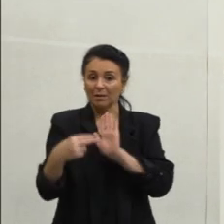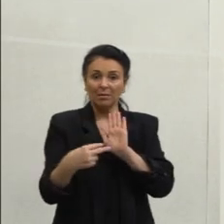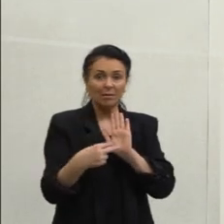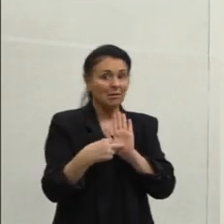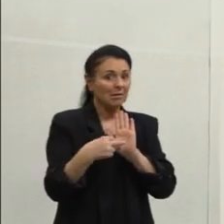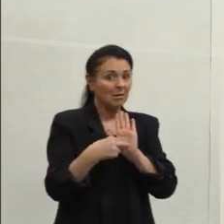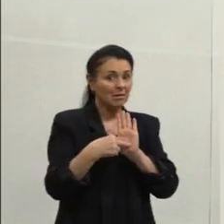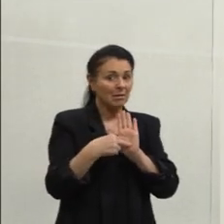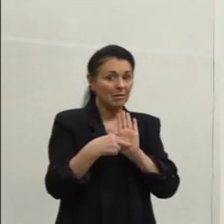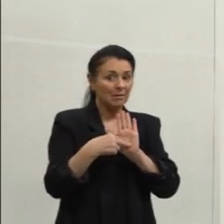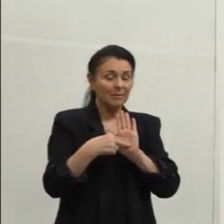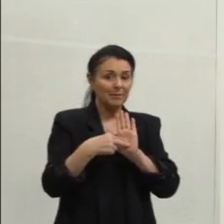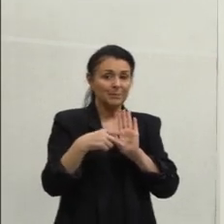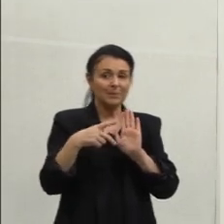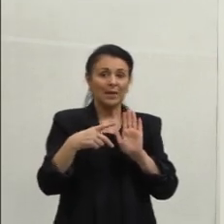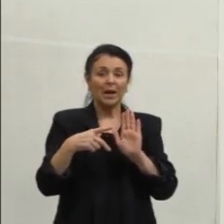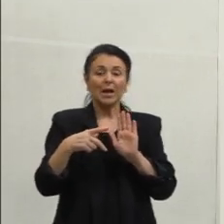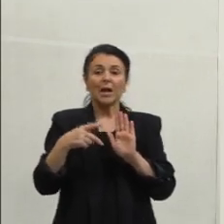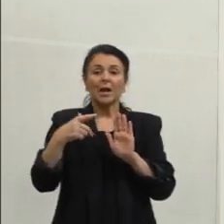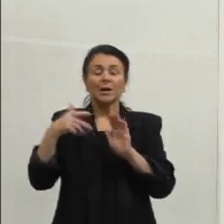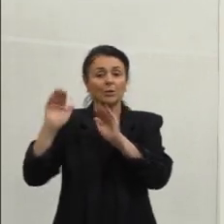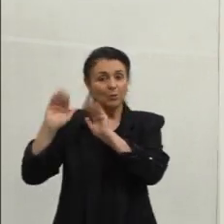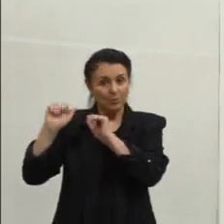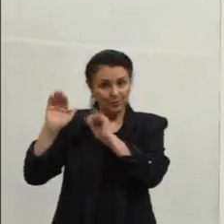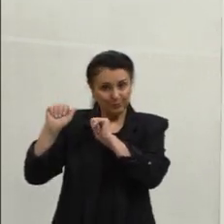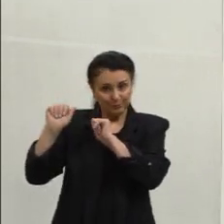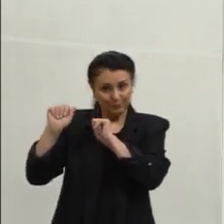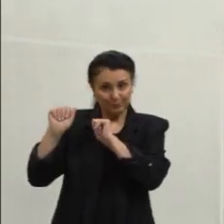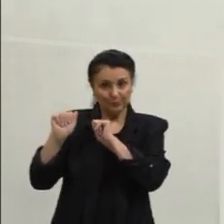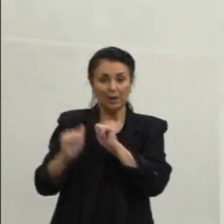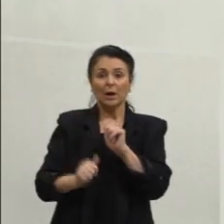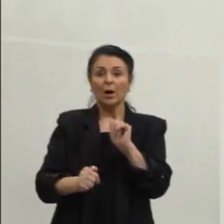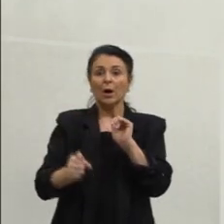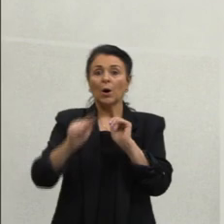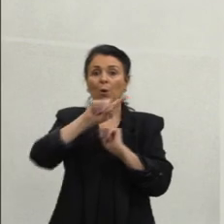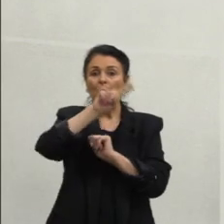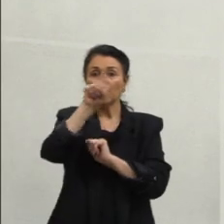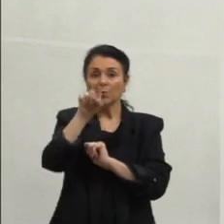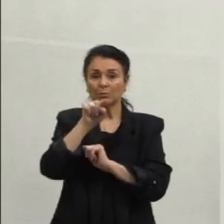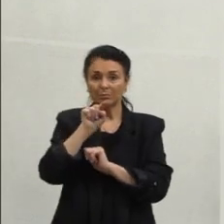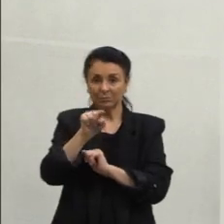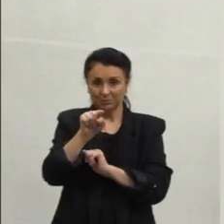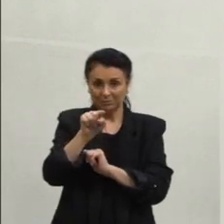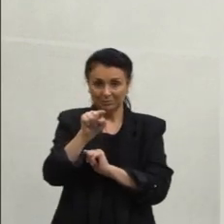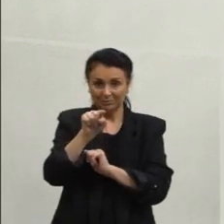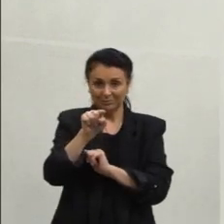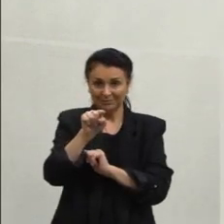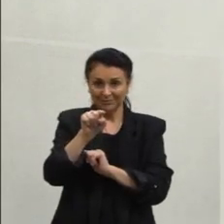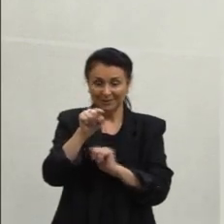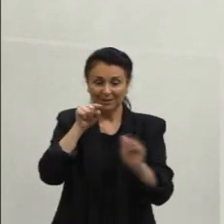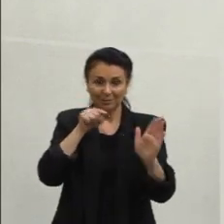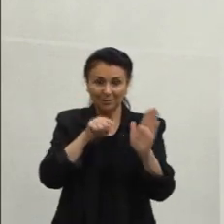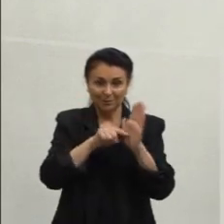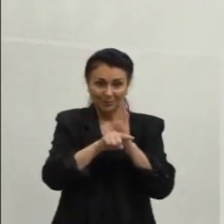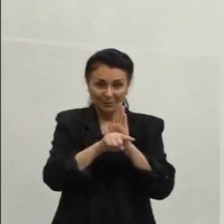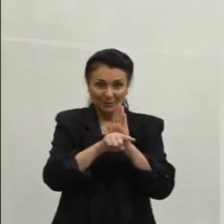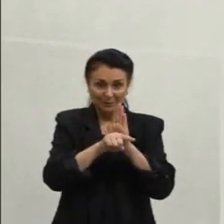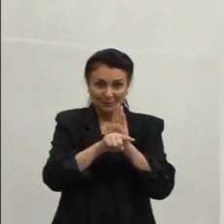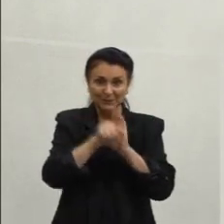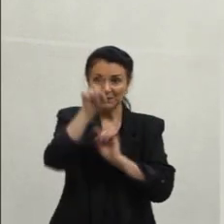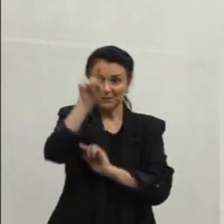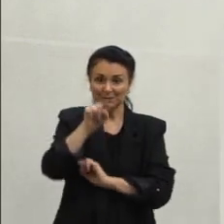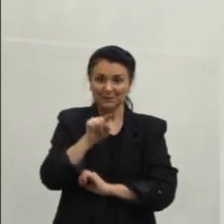Que na língua espanhola A pontuação da exclamação E a pontuação da interrogação